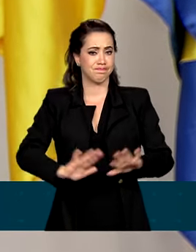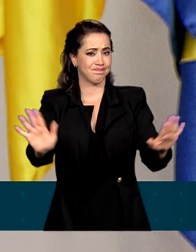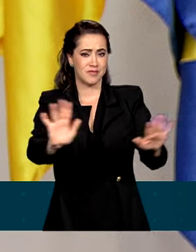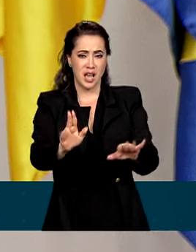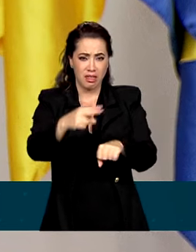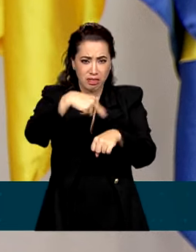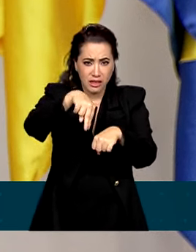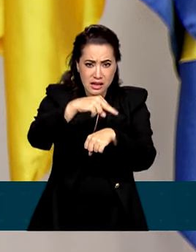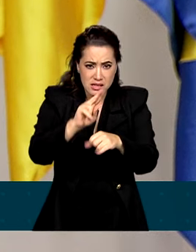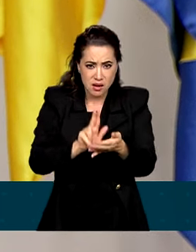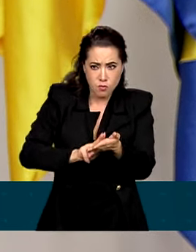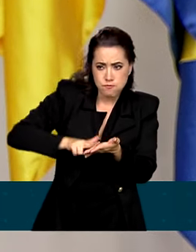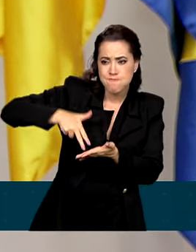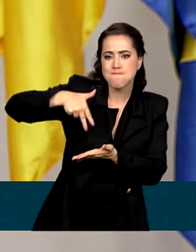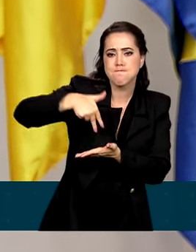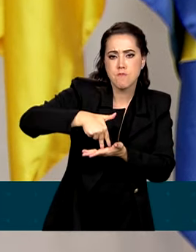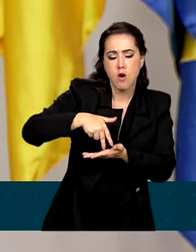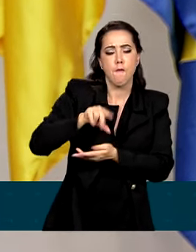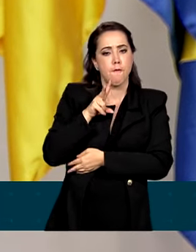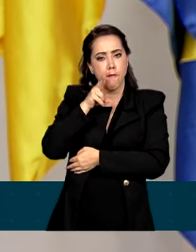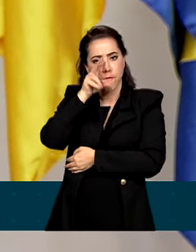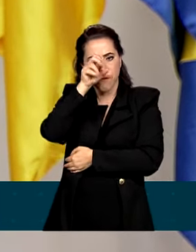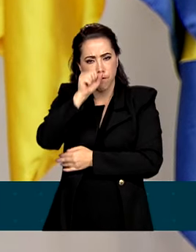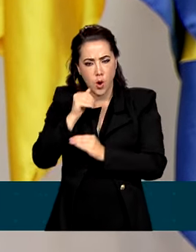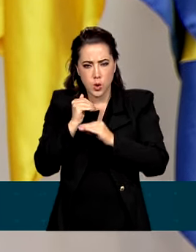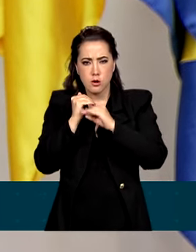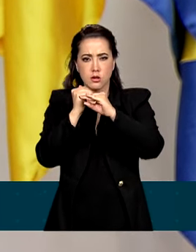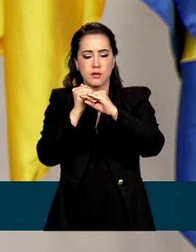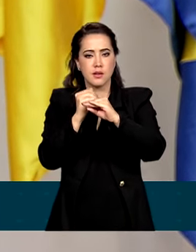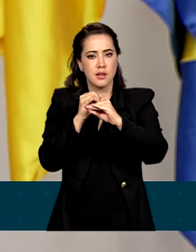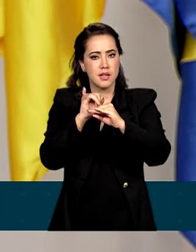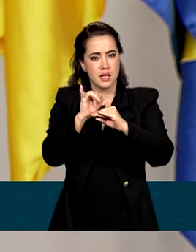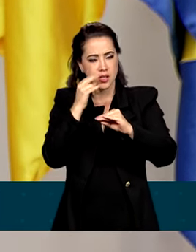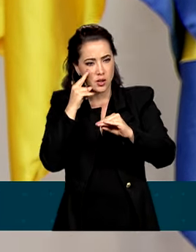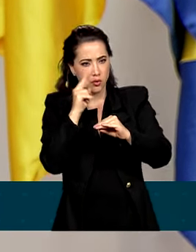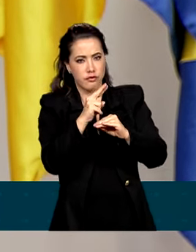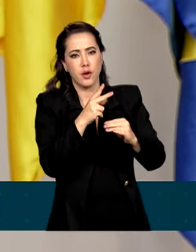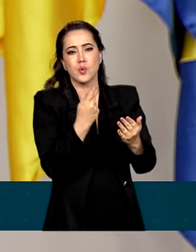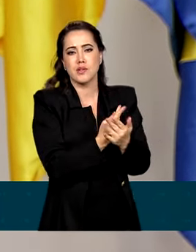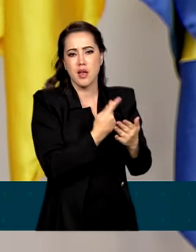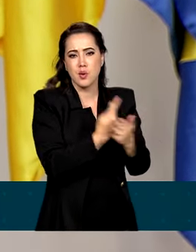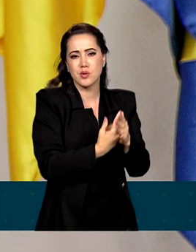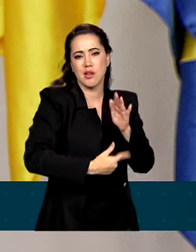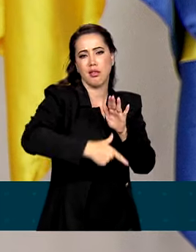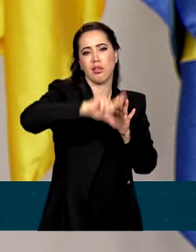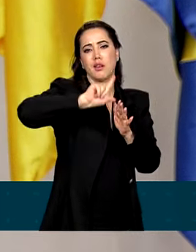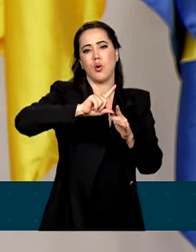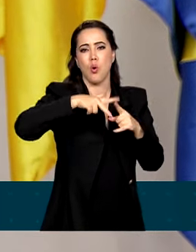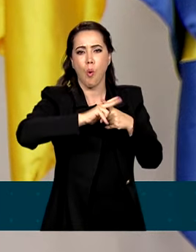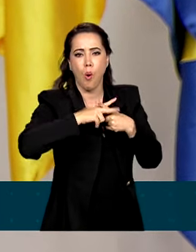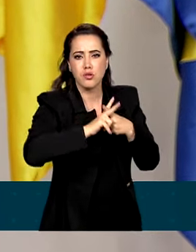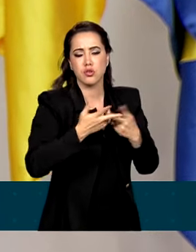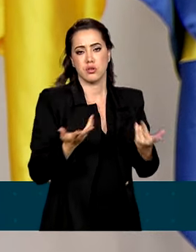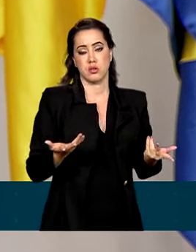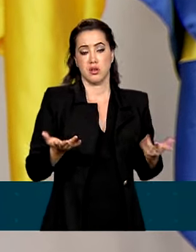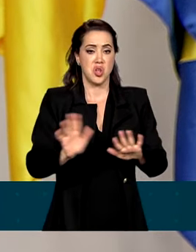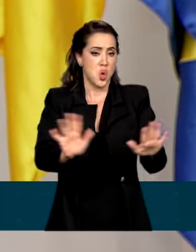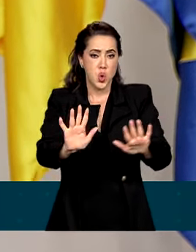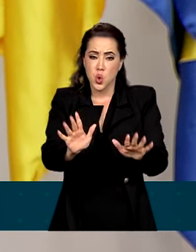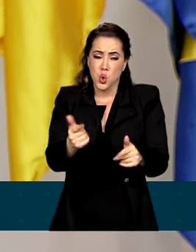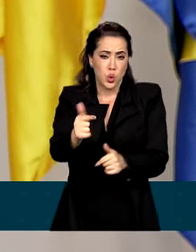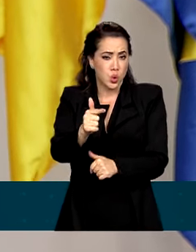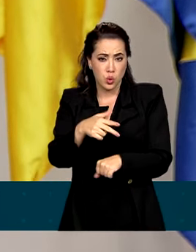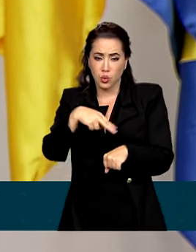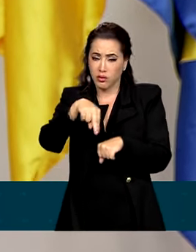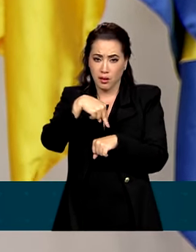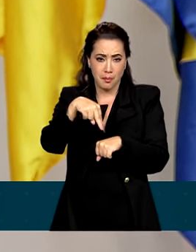nação se ergueu ou se manteve coesa sem olhar para suas fraturas e repará-las. Aliás, não existe nação sem